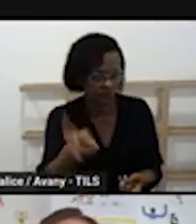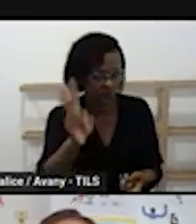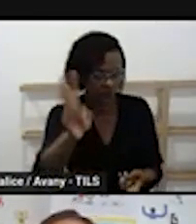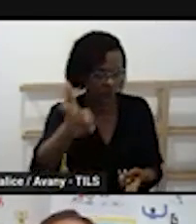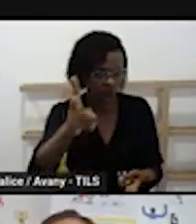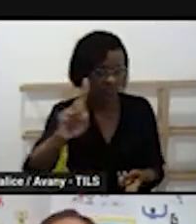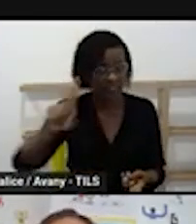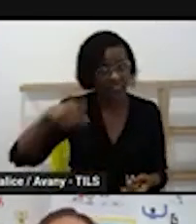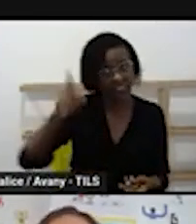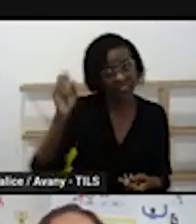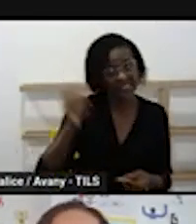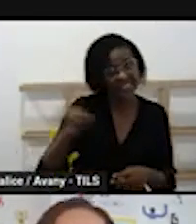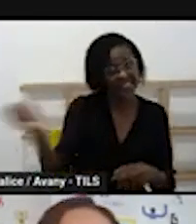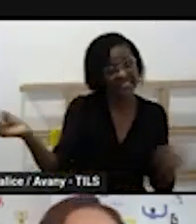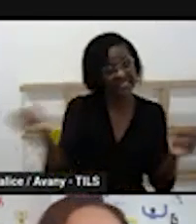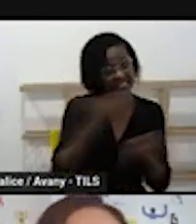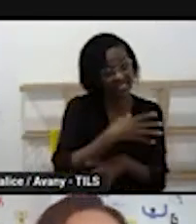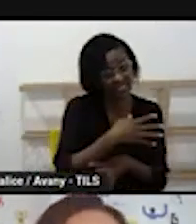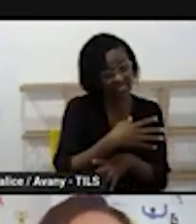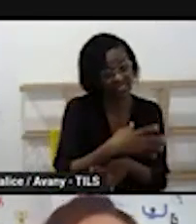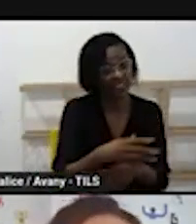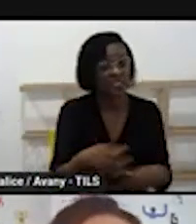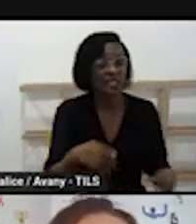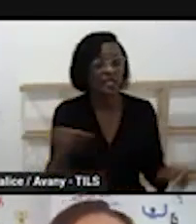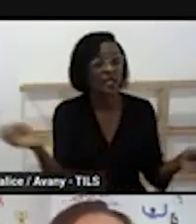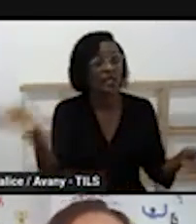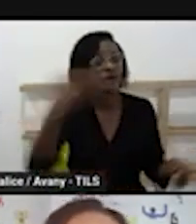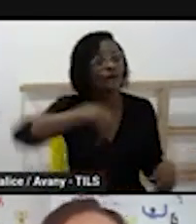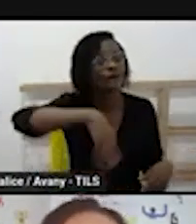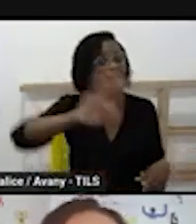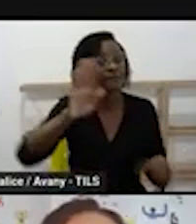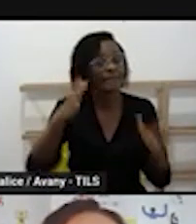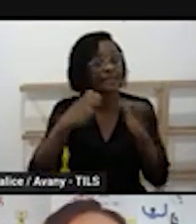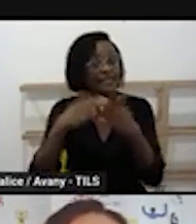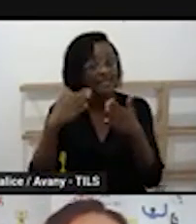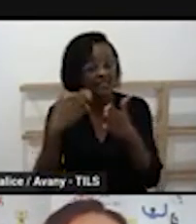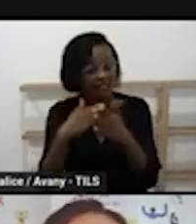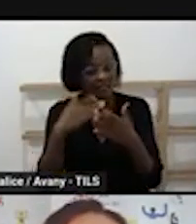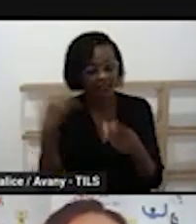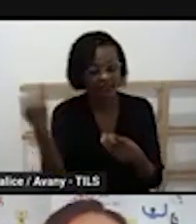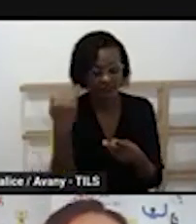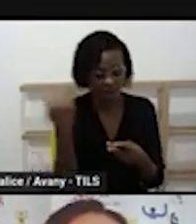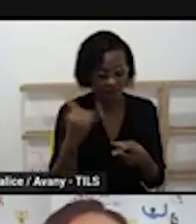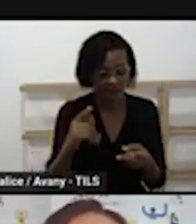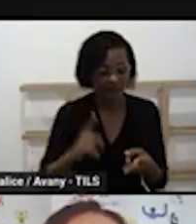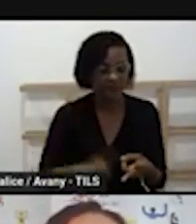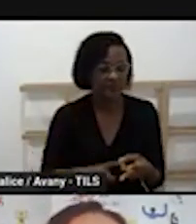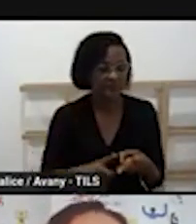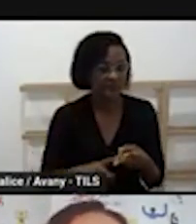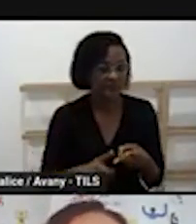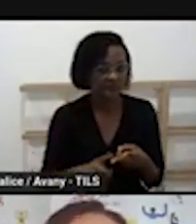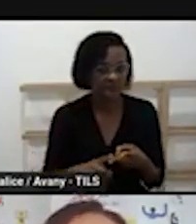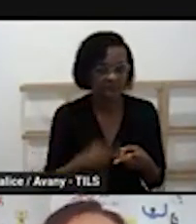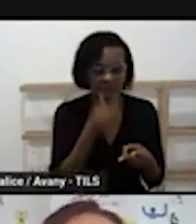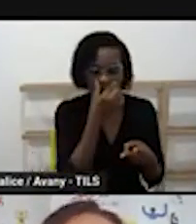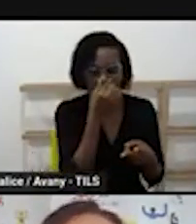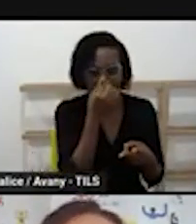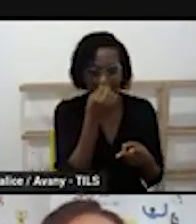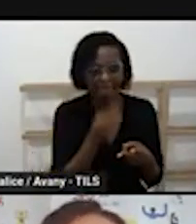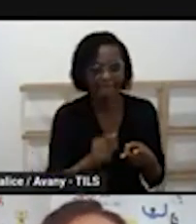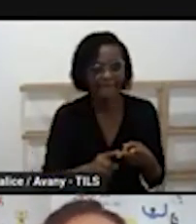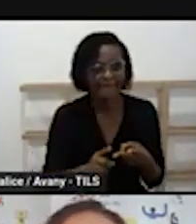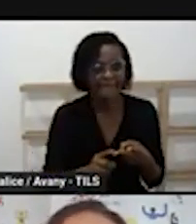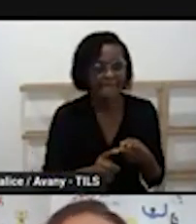saída no tempo da rotina integral percebam que aparece uma segunda experiência e percebam que